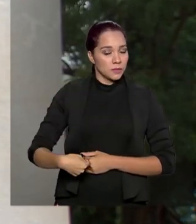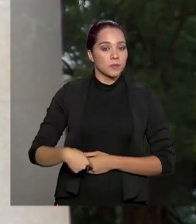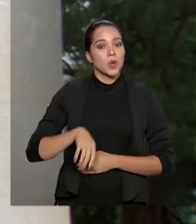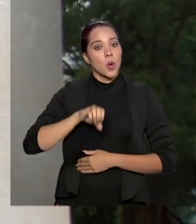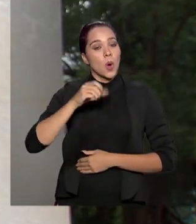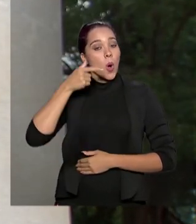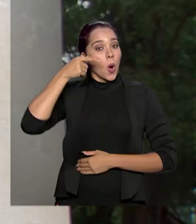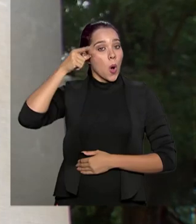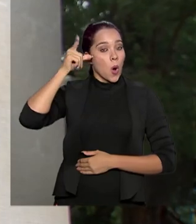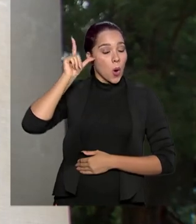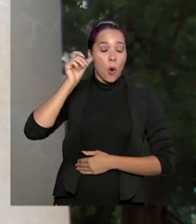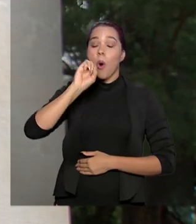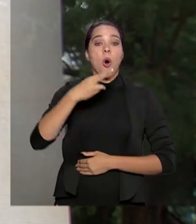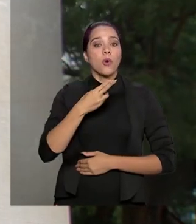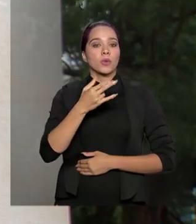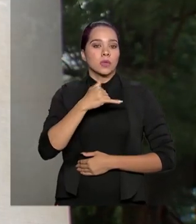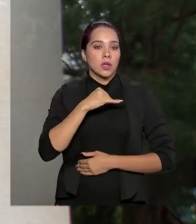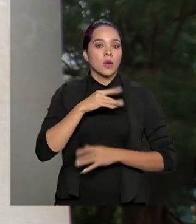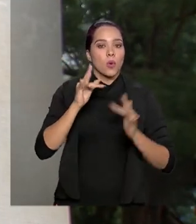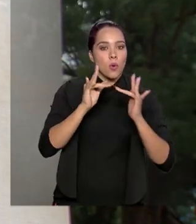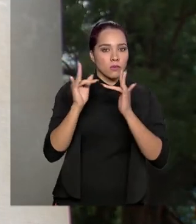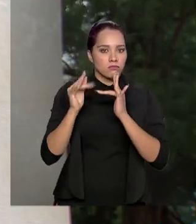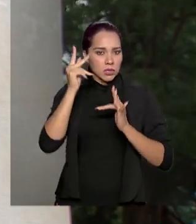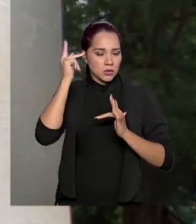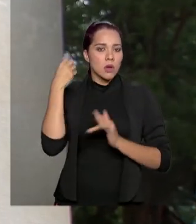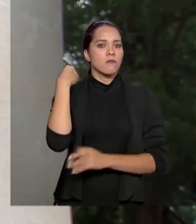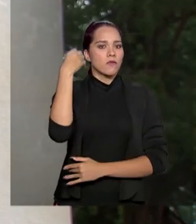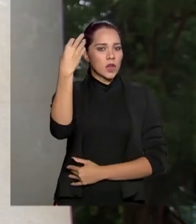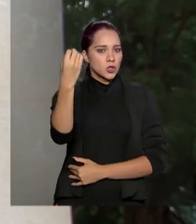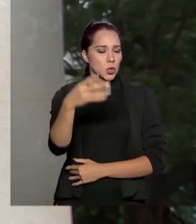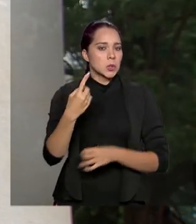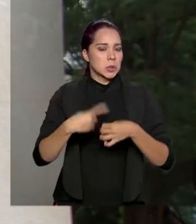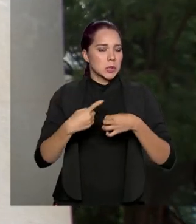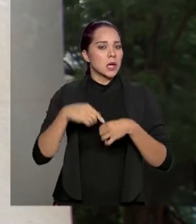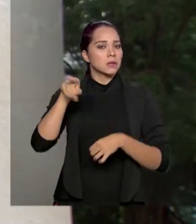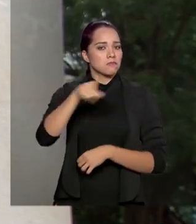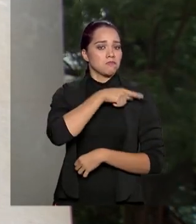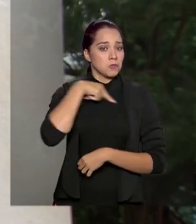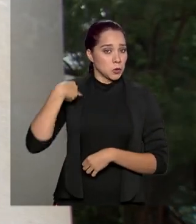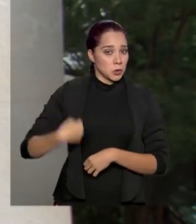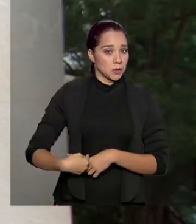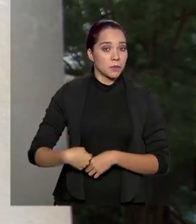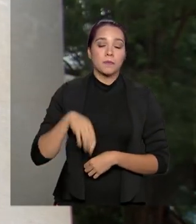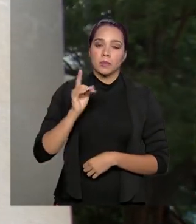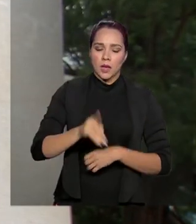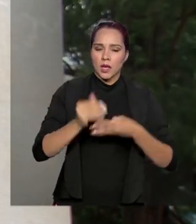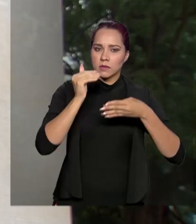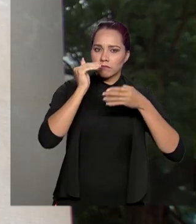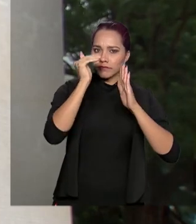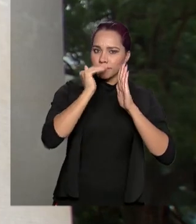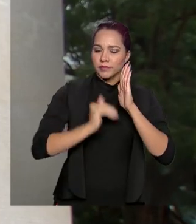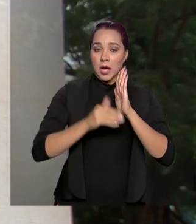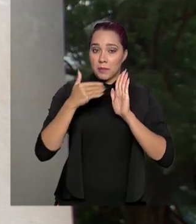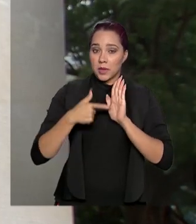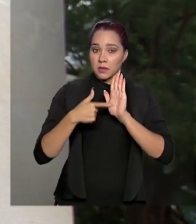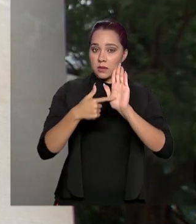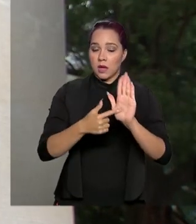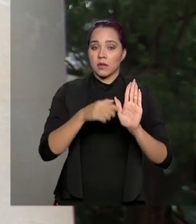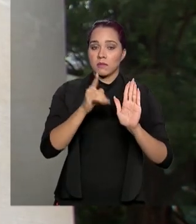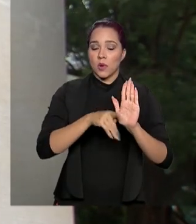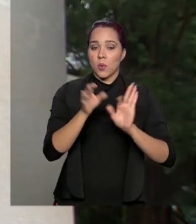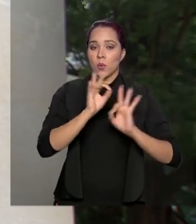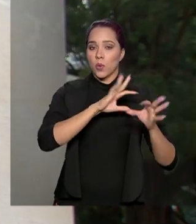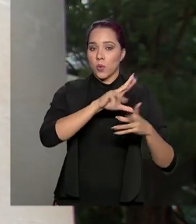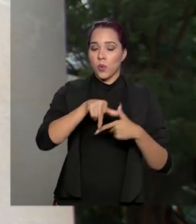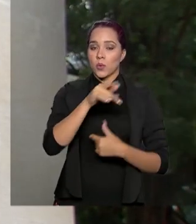ou tenham tido contato com alguém que viajou para a cidade. Esses foram os critérios apresentados pela Organização Mundial